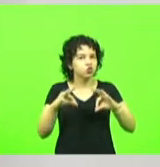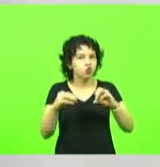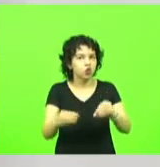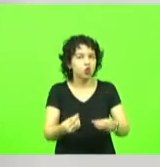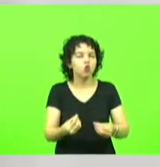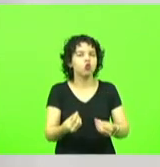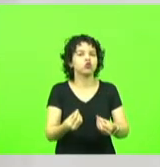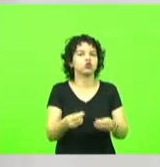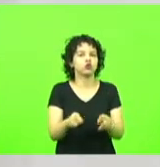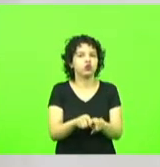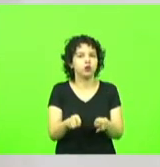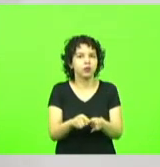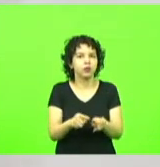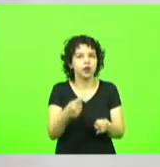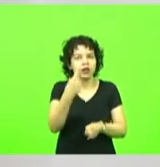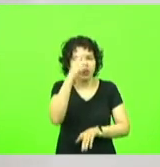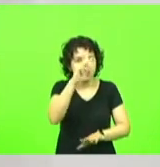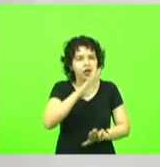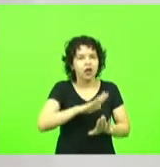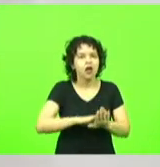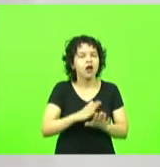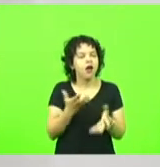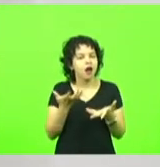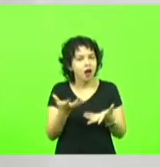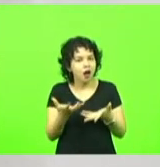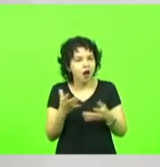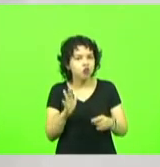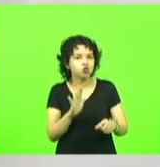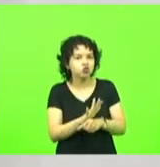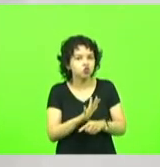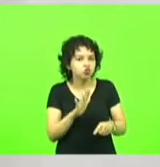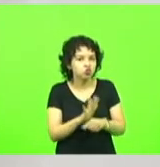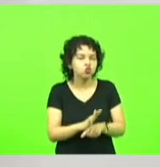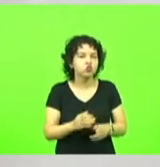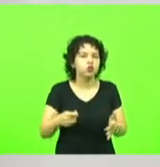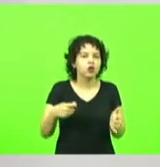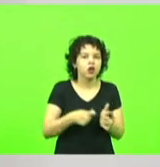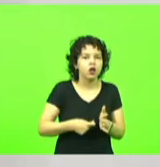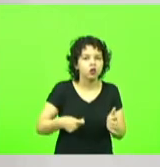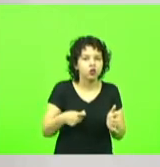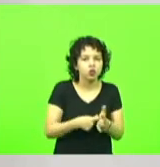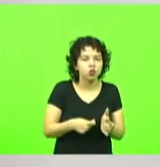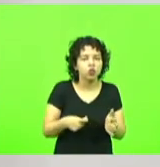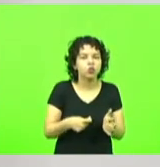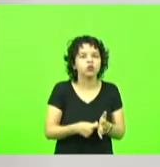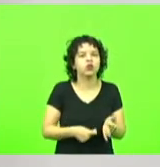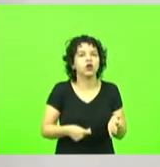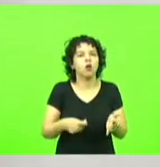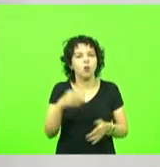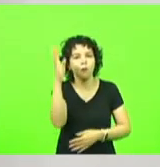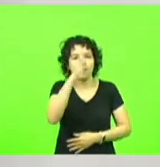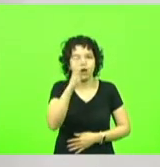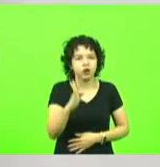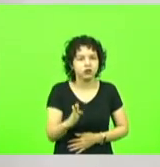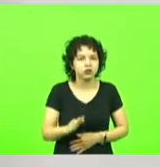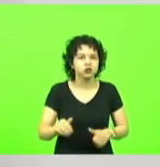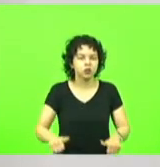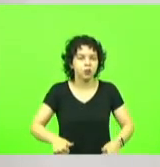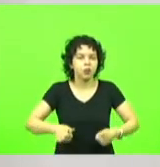que querem que ajudam nessa luta de fazer um Brasil melhor e